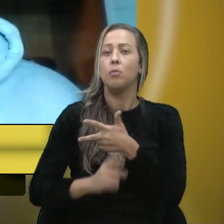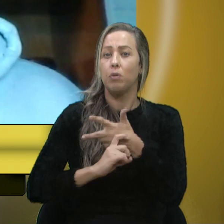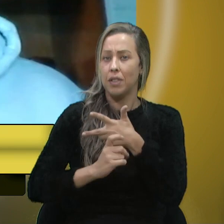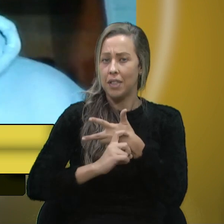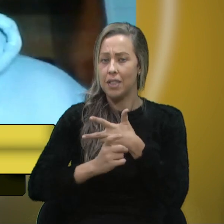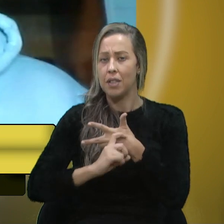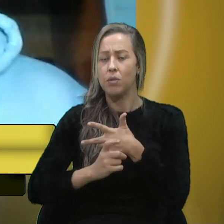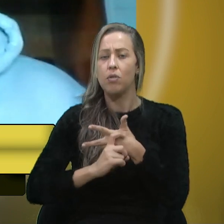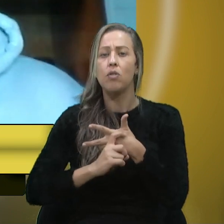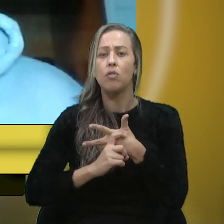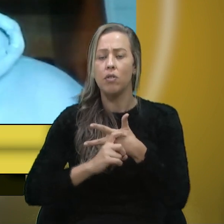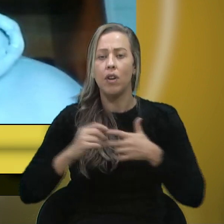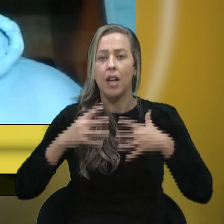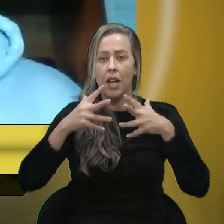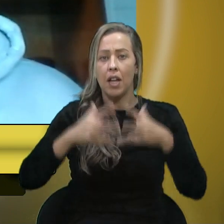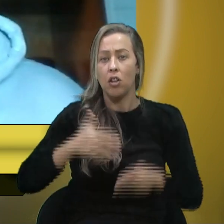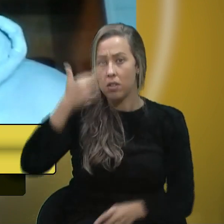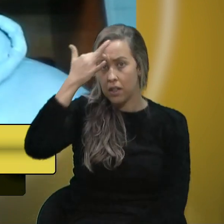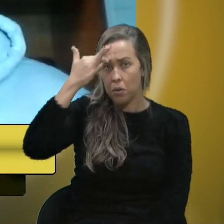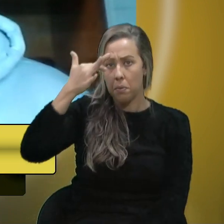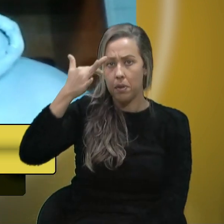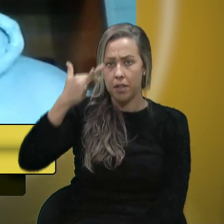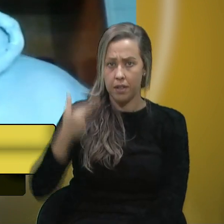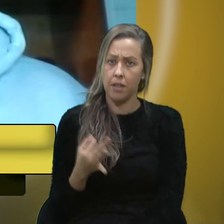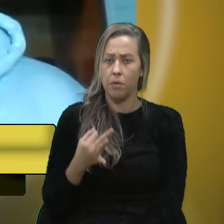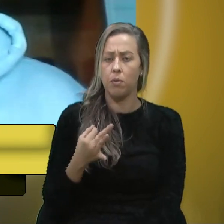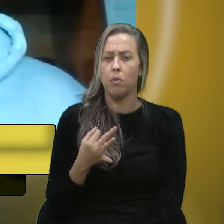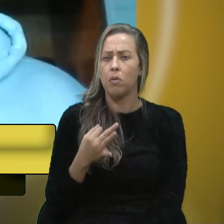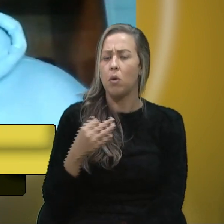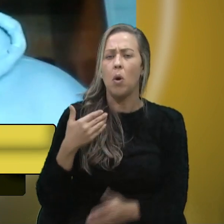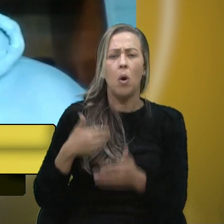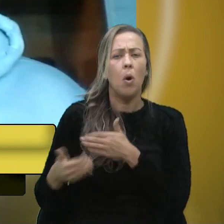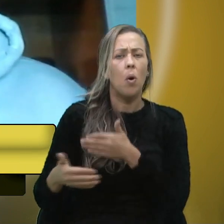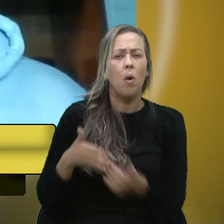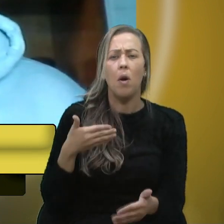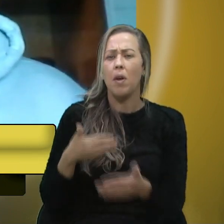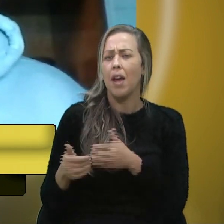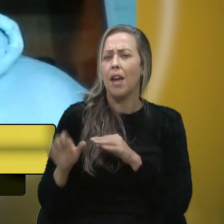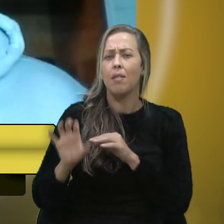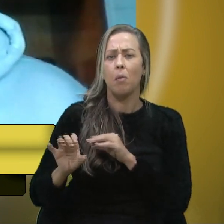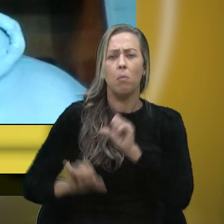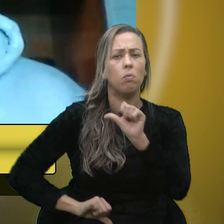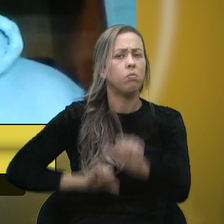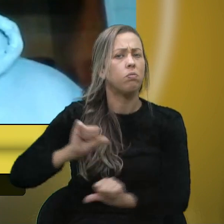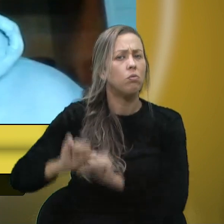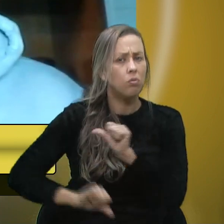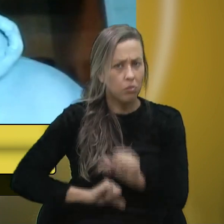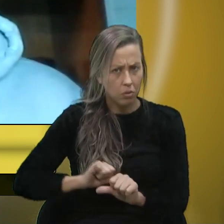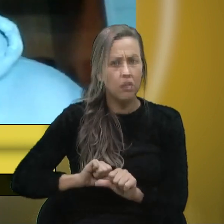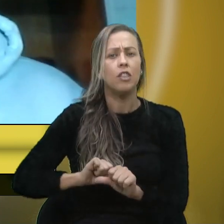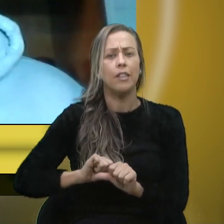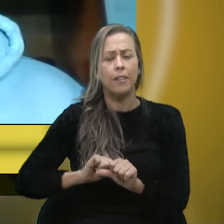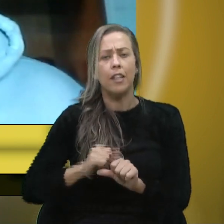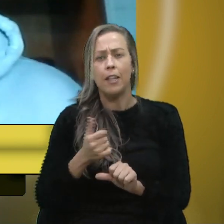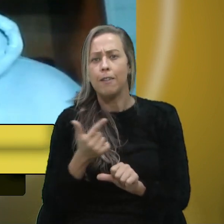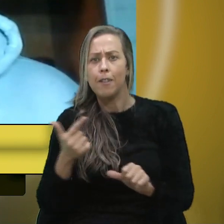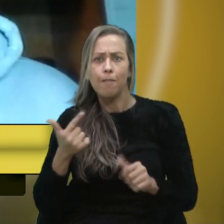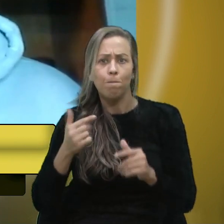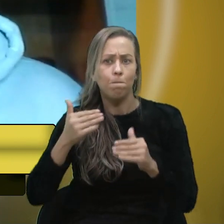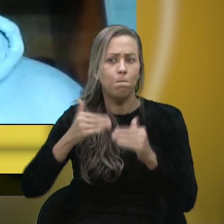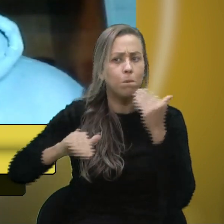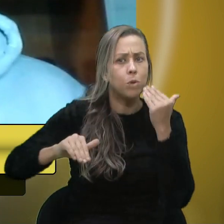e na nossa compreensão qualquer mudança que incorra ou que